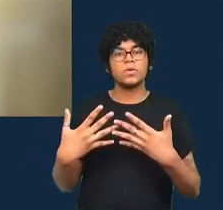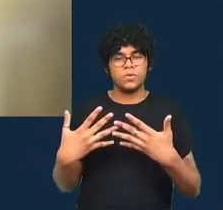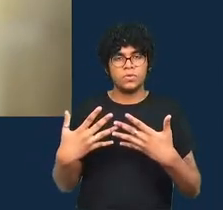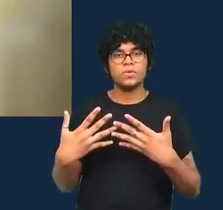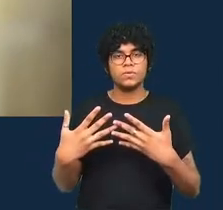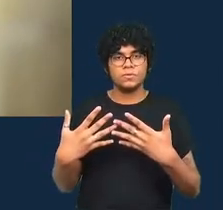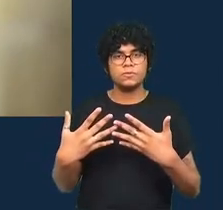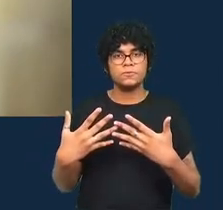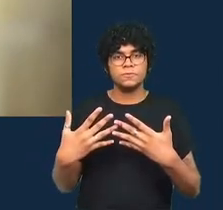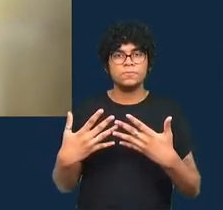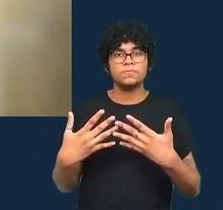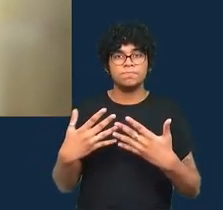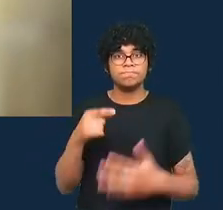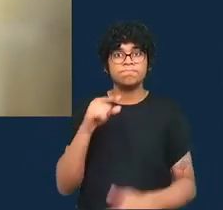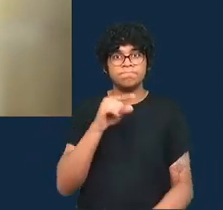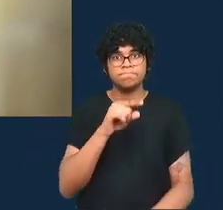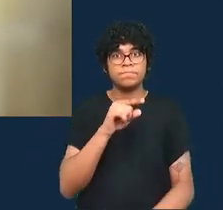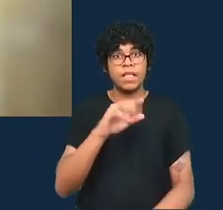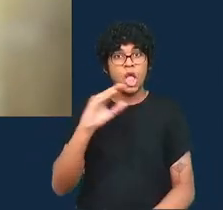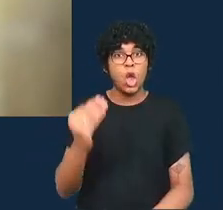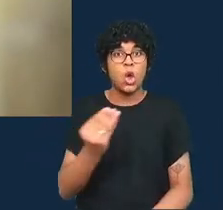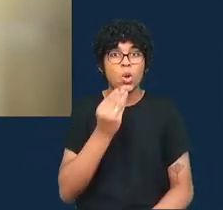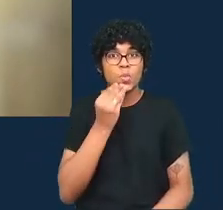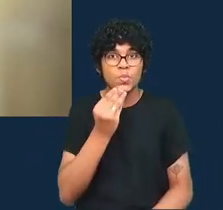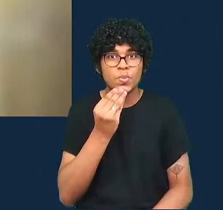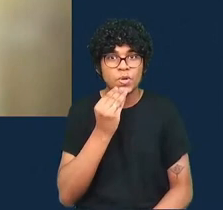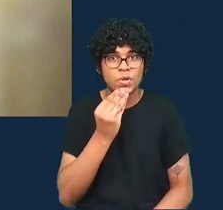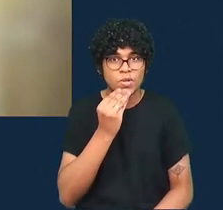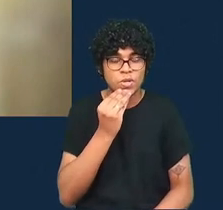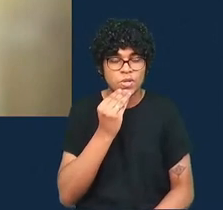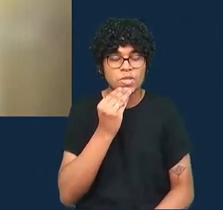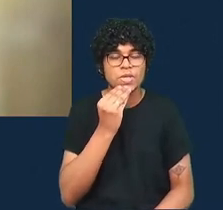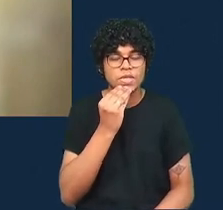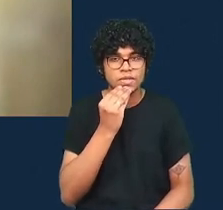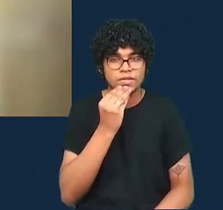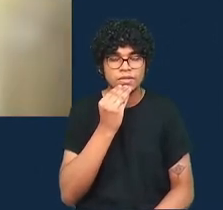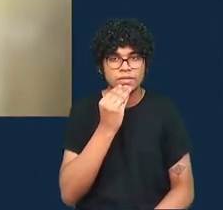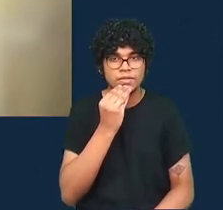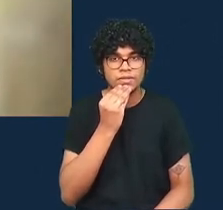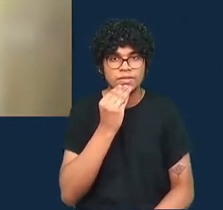usar isso como uma oportunidade de não